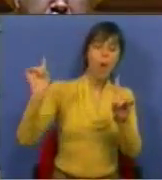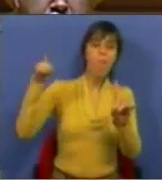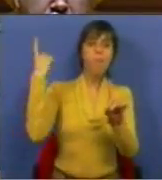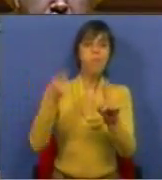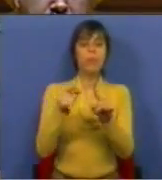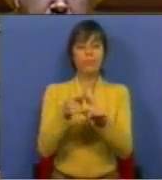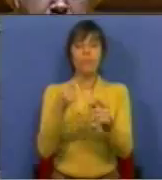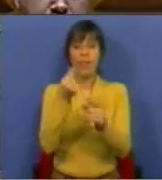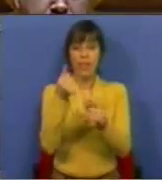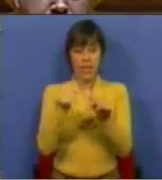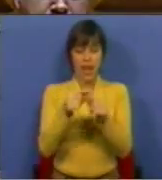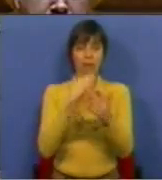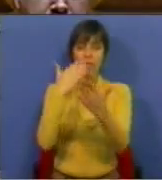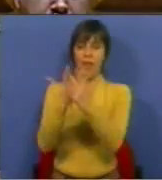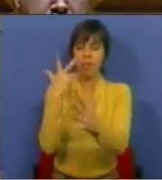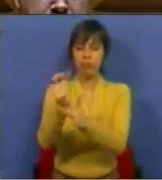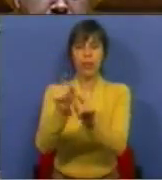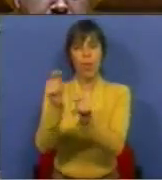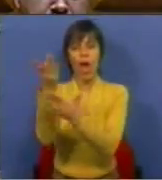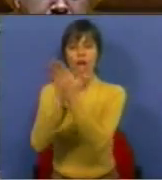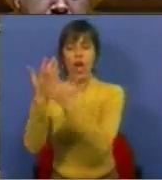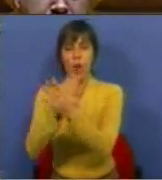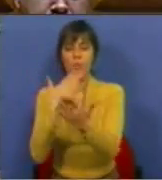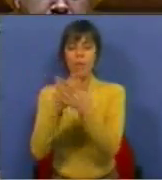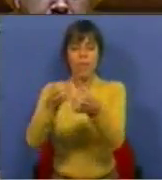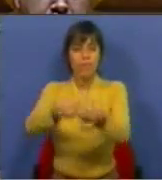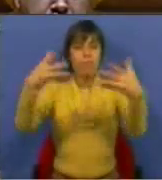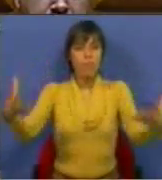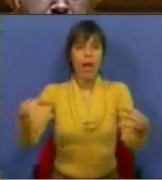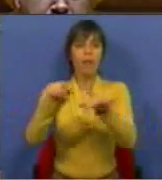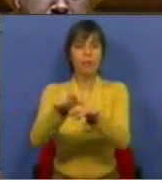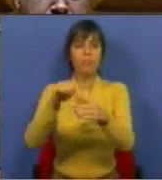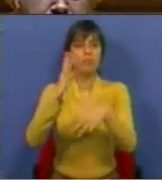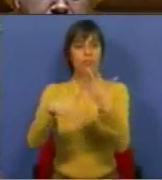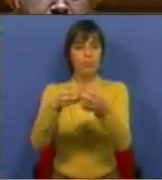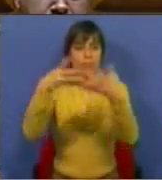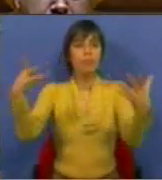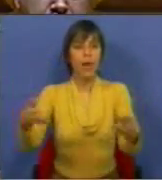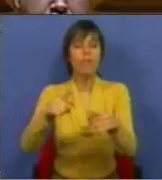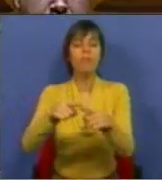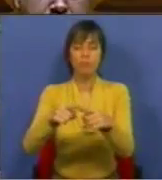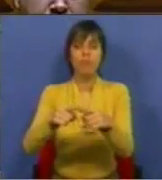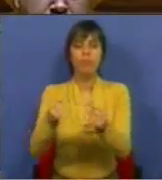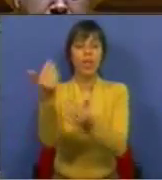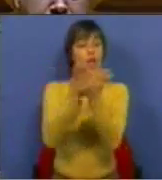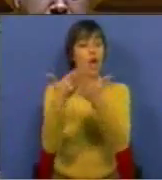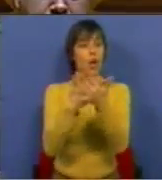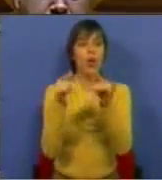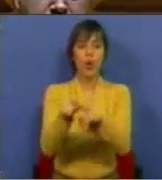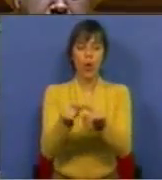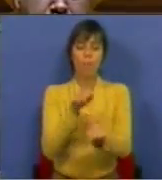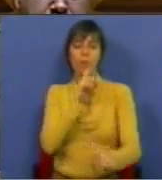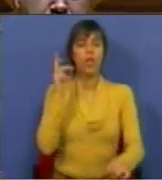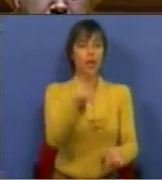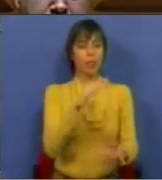a injeção deste dinheiro na economia e o seu efeito de proporção e de produção na reprodução económica na